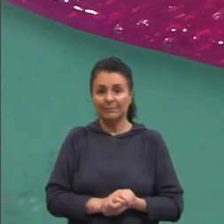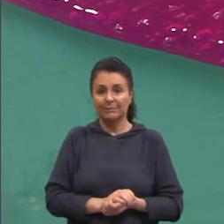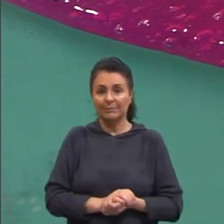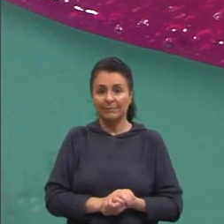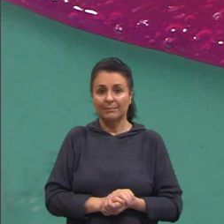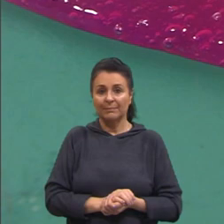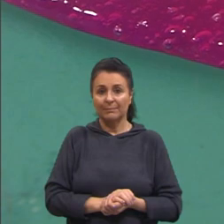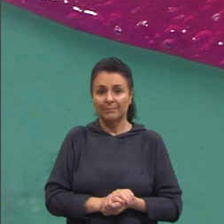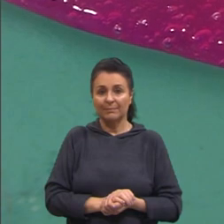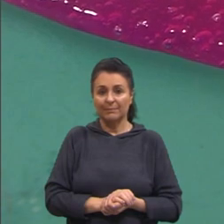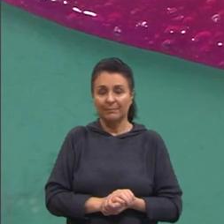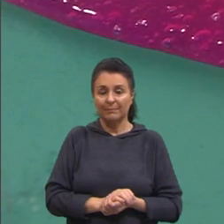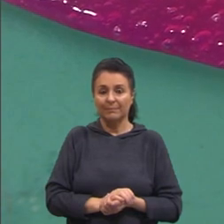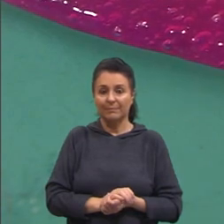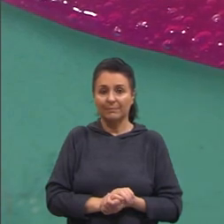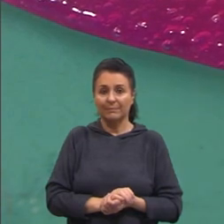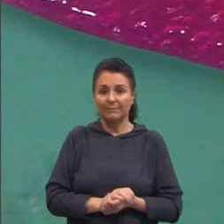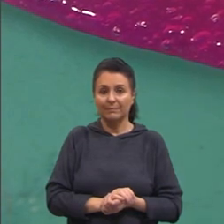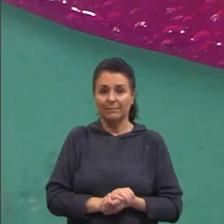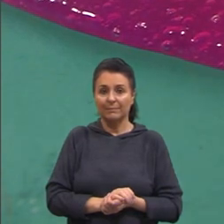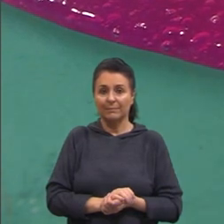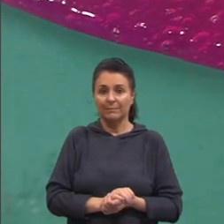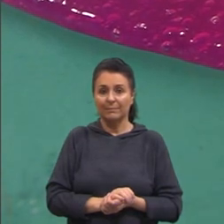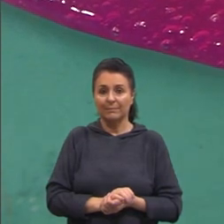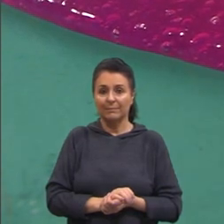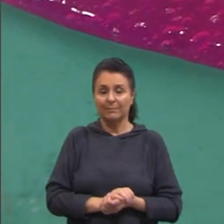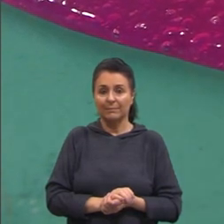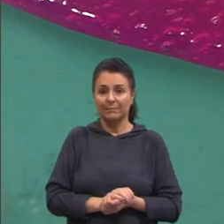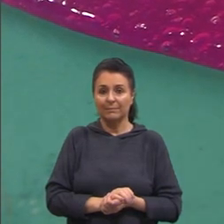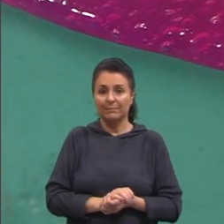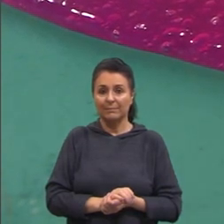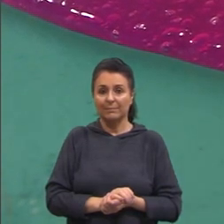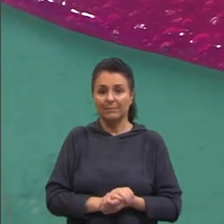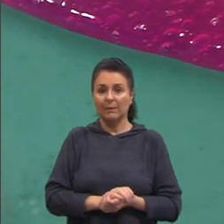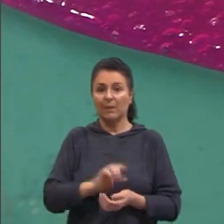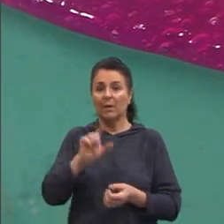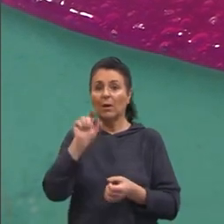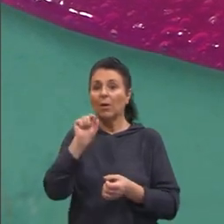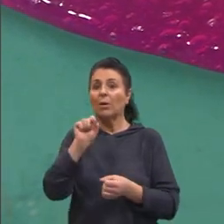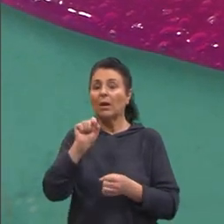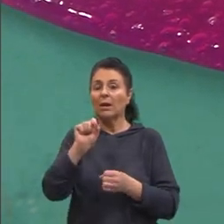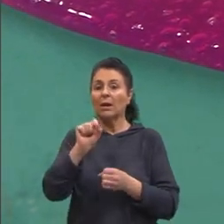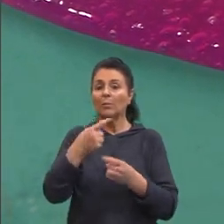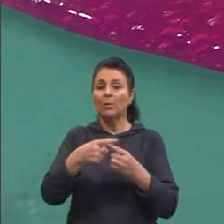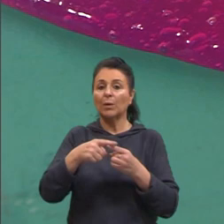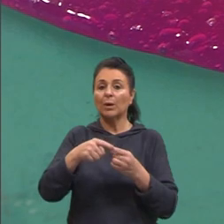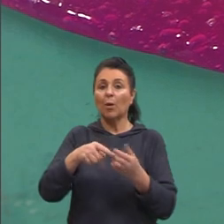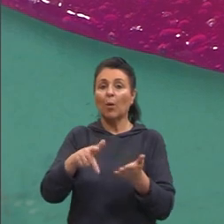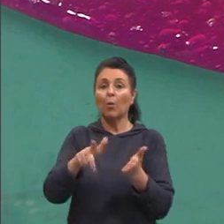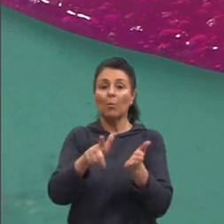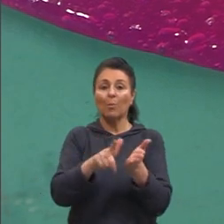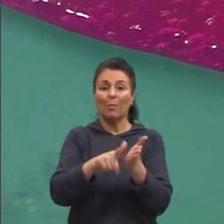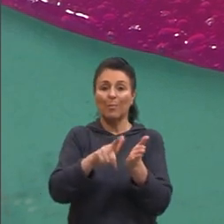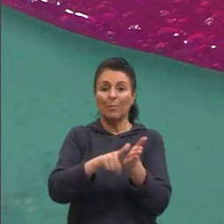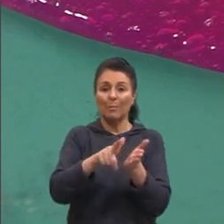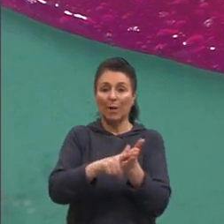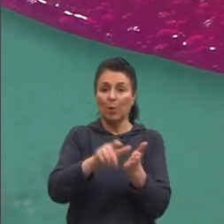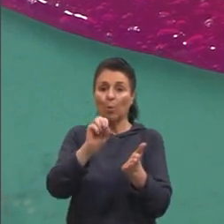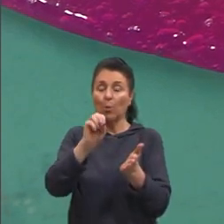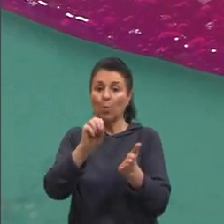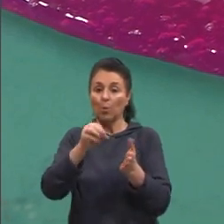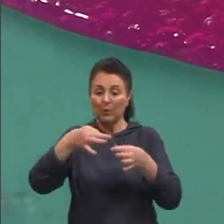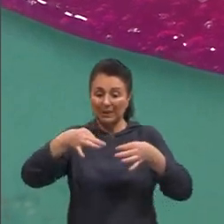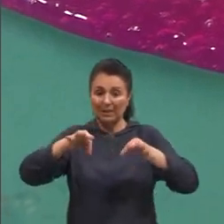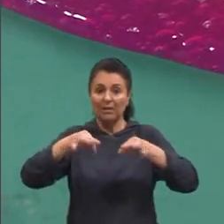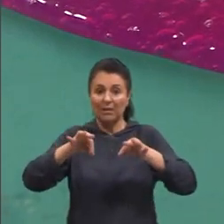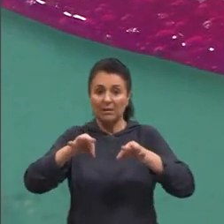vai lá e tenta consertar o erro, né? O acidente. Tem erro, acidente. Aconteceu um acidente?